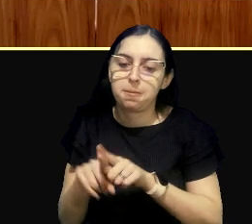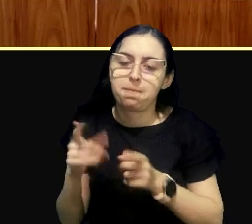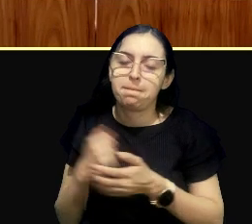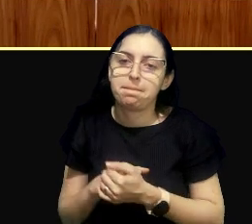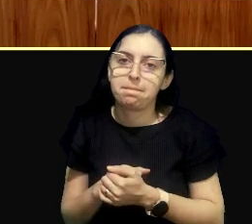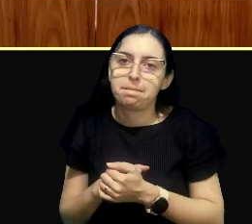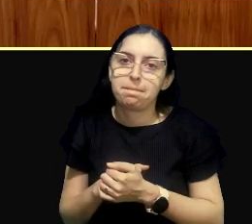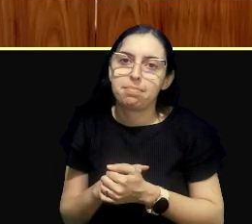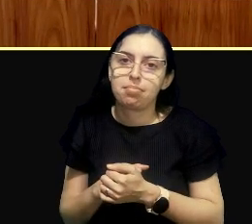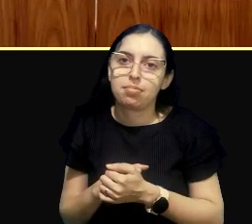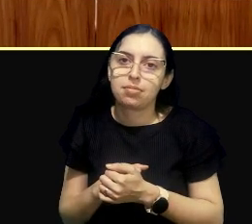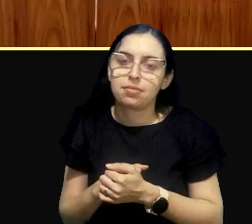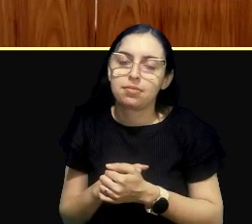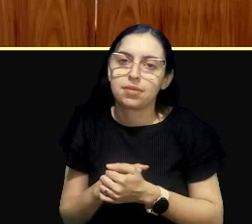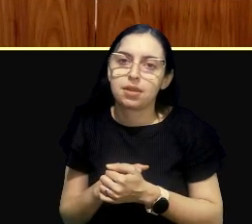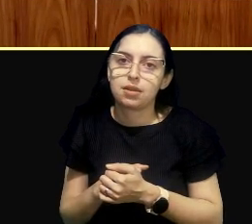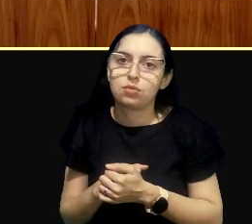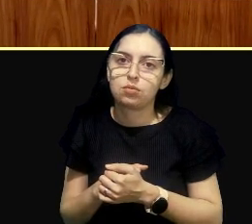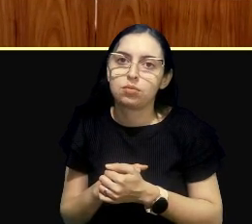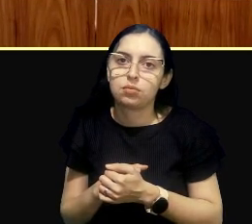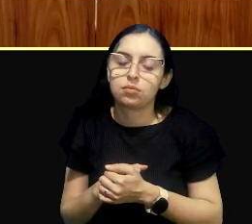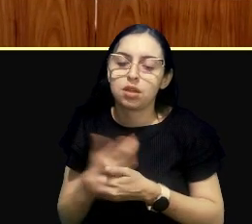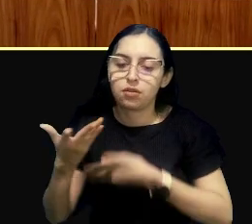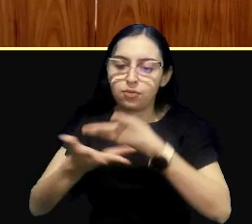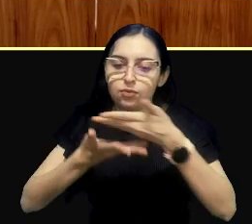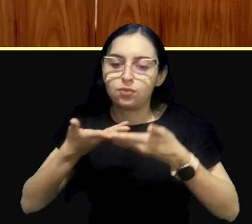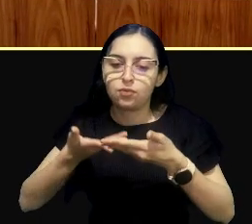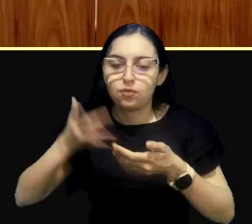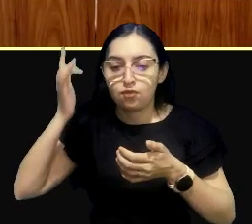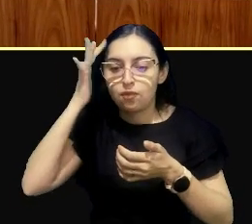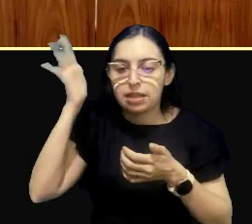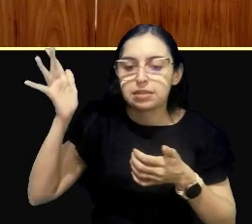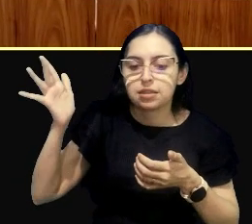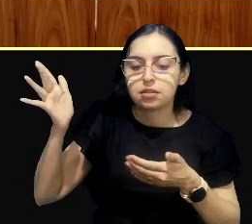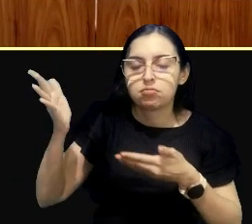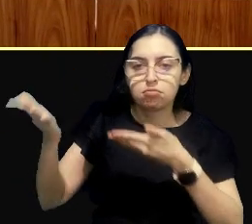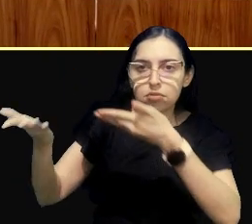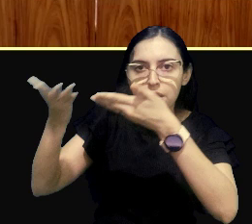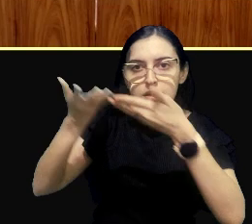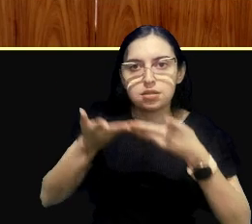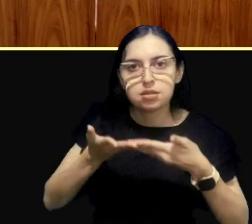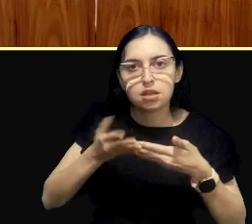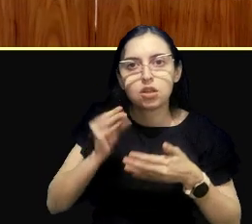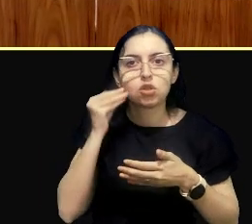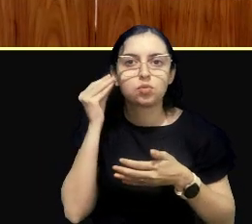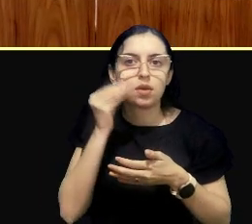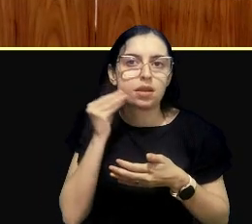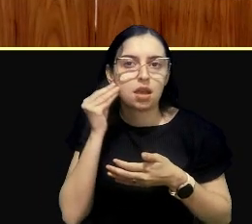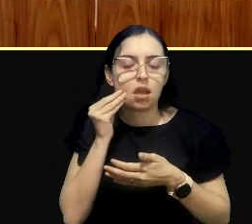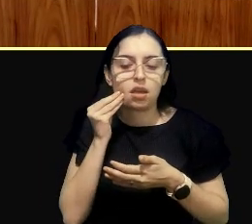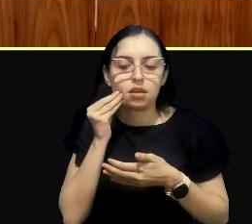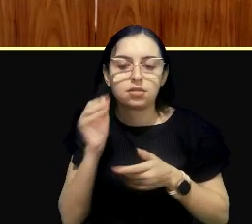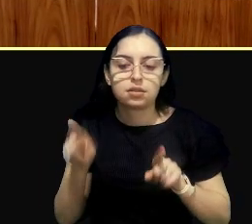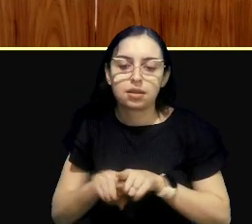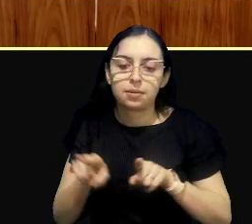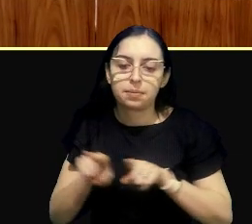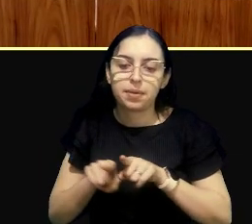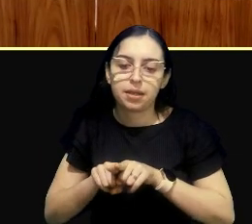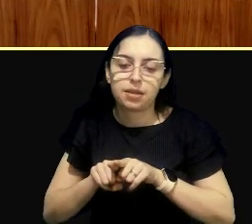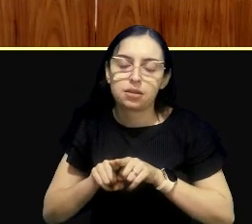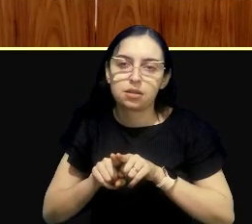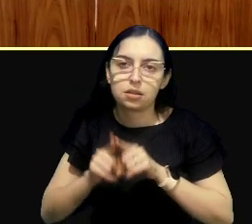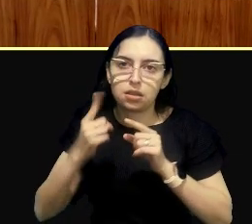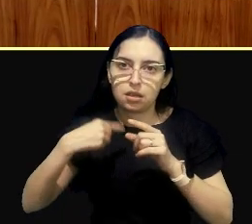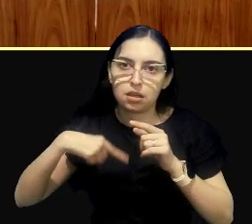eu costumo dizer que nós somos facilitadores, então a gente trazer a nossa experiência também e ir